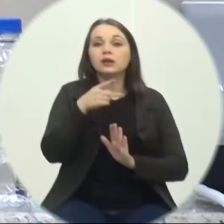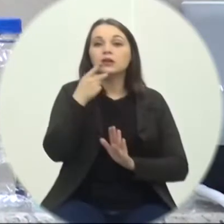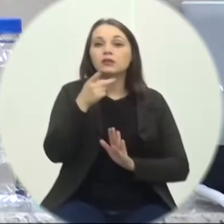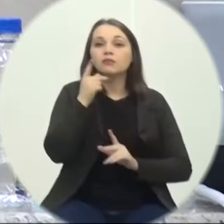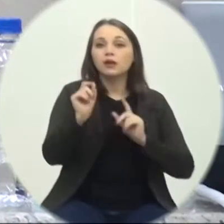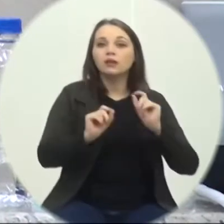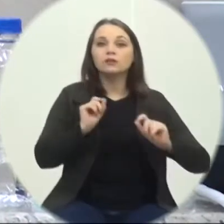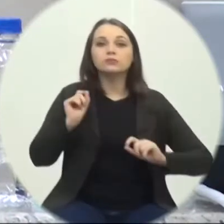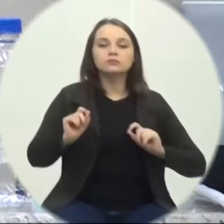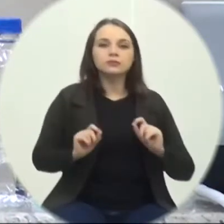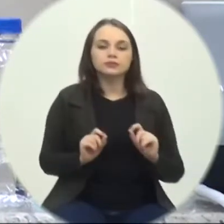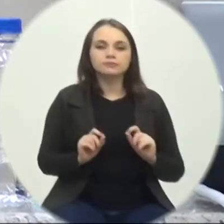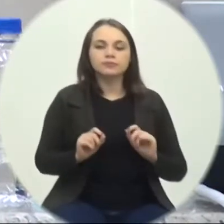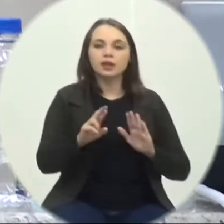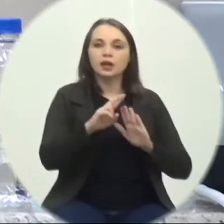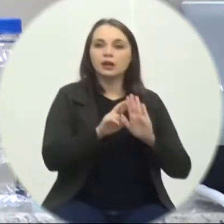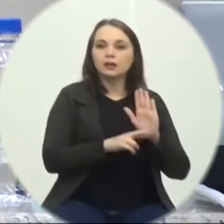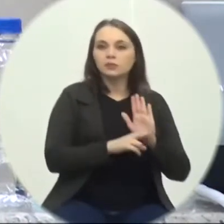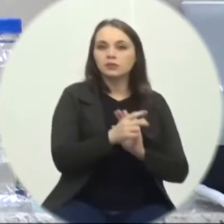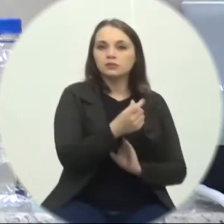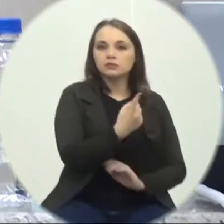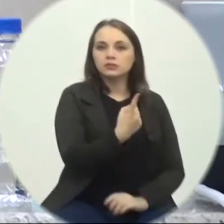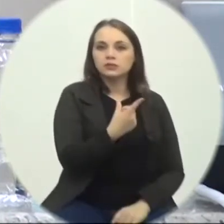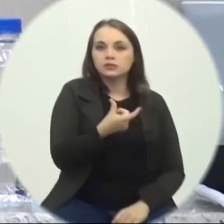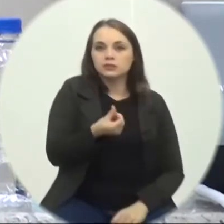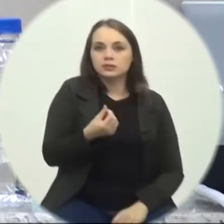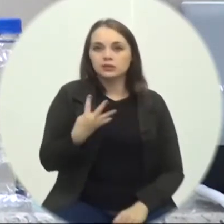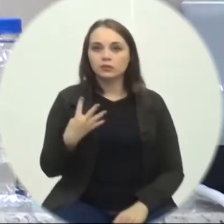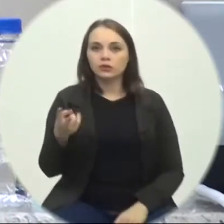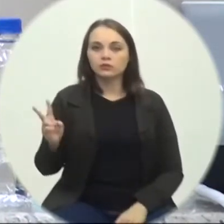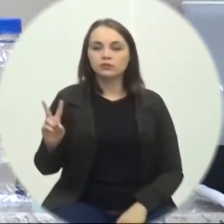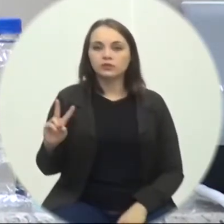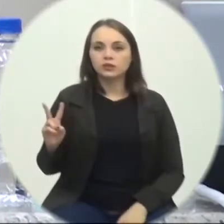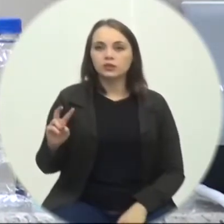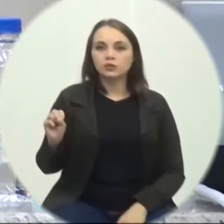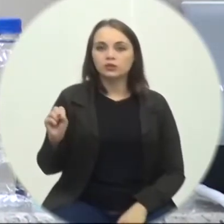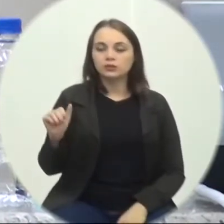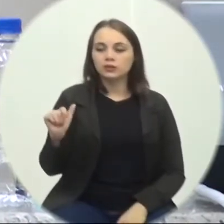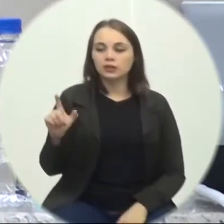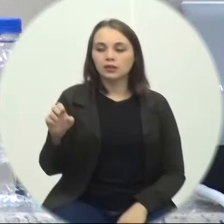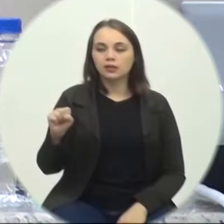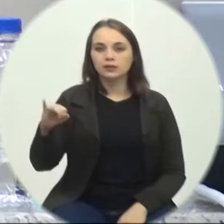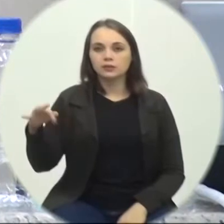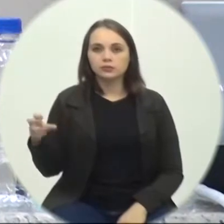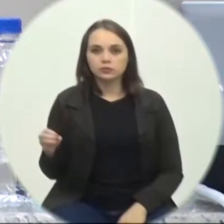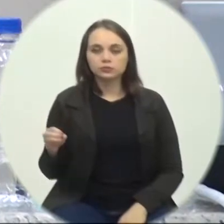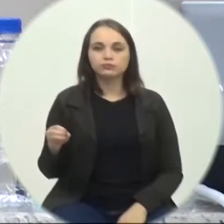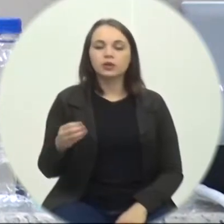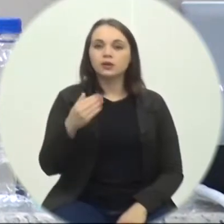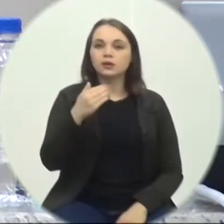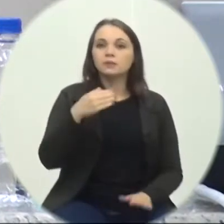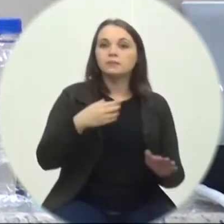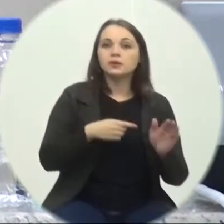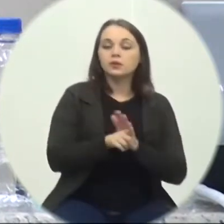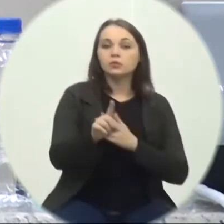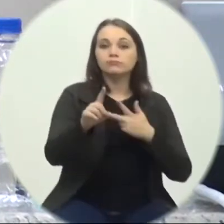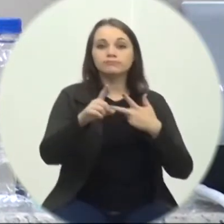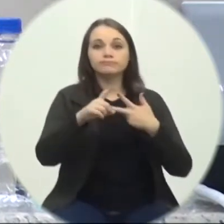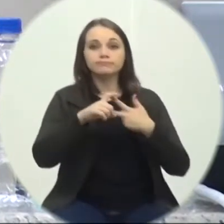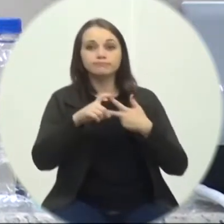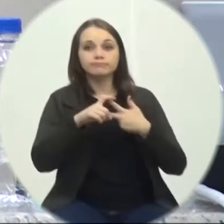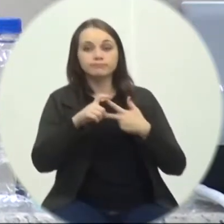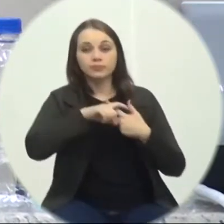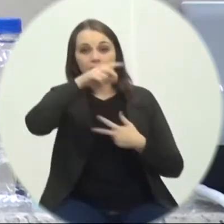expediente Requerimento 164-2021 Autor Vereador Salesio Lima Envio de expediente Ao chefe Do poder